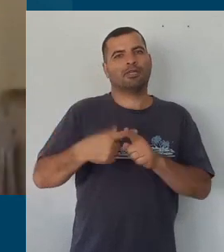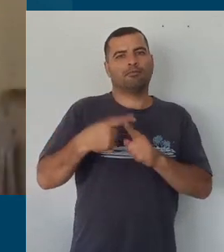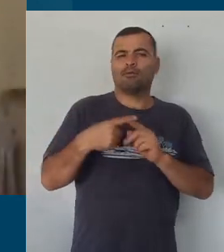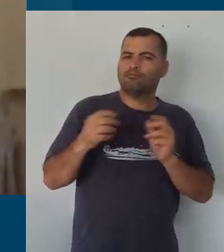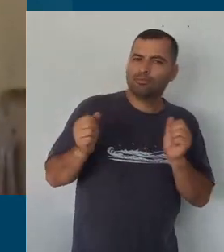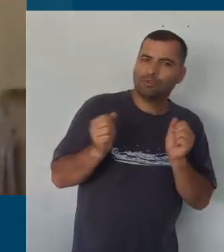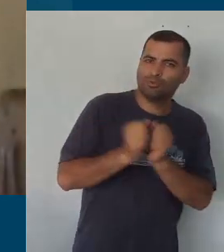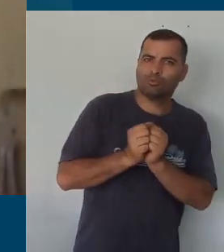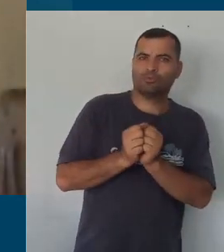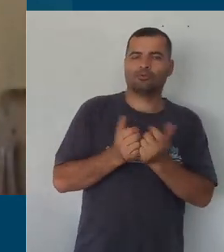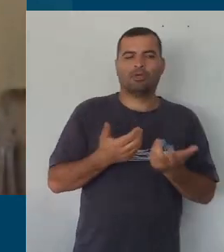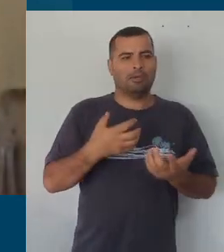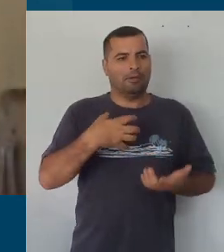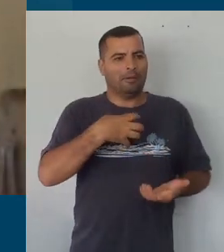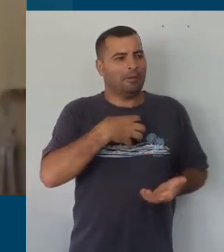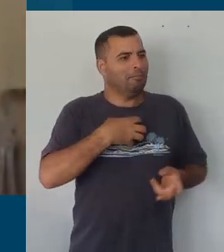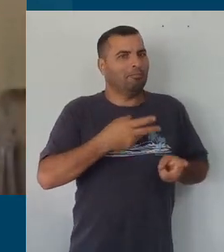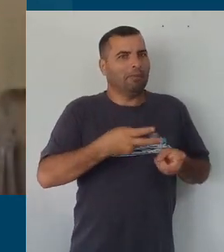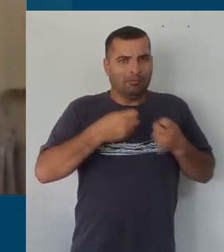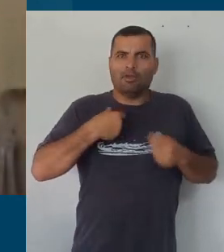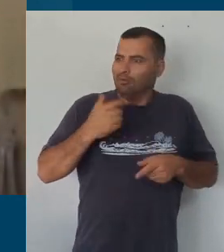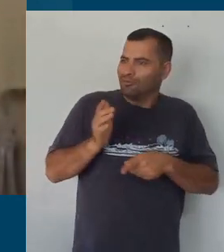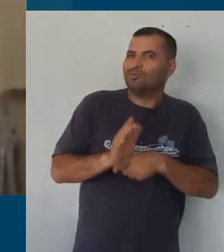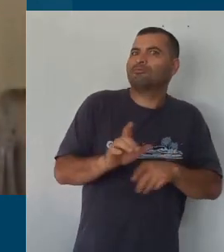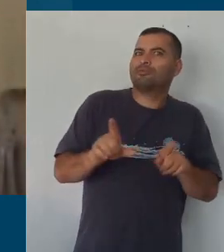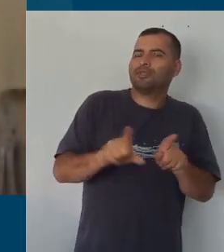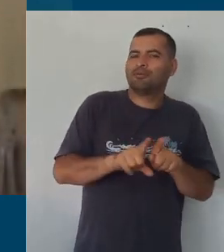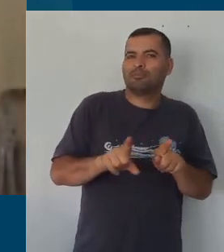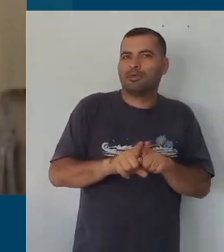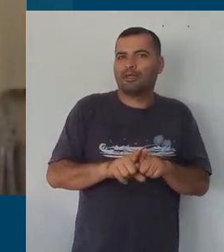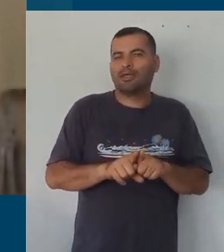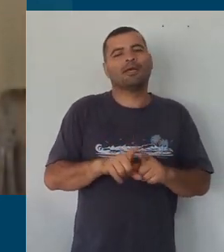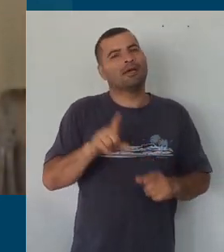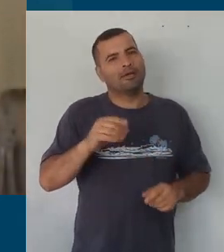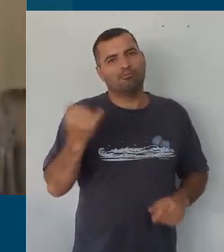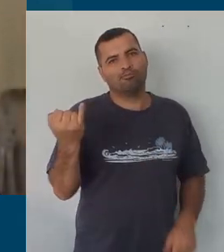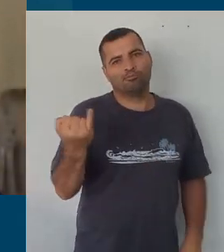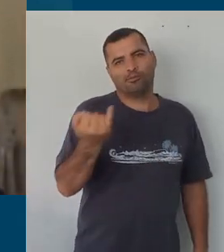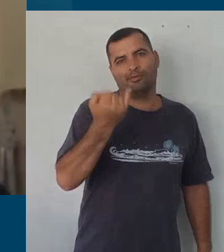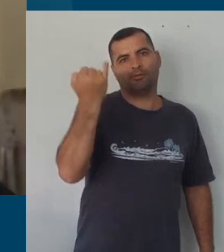enxergando no processo. Isso é fundamentalmente importante.